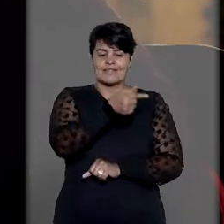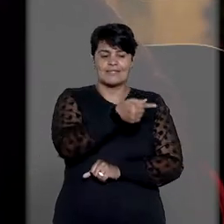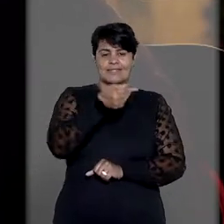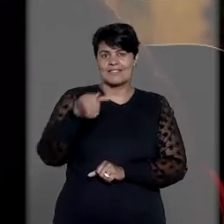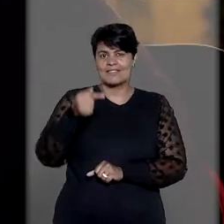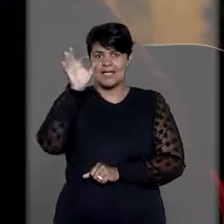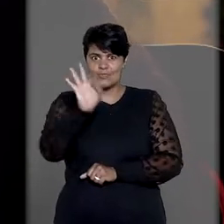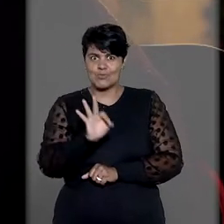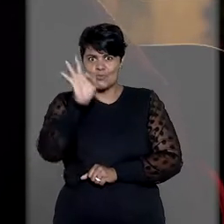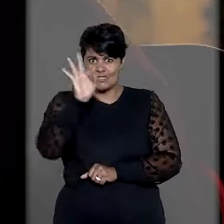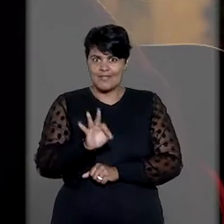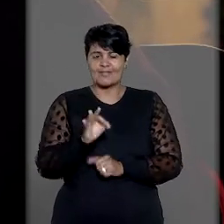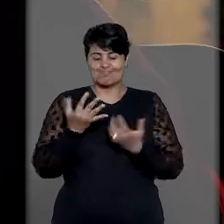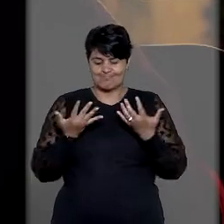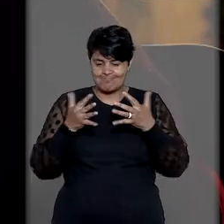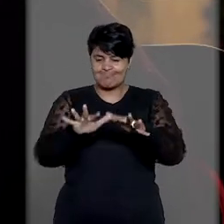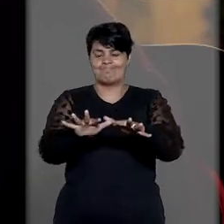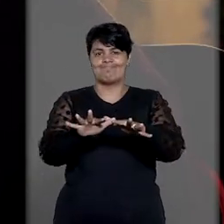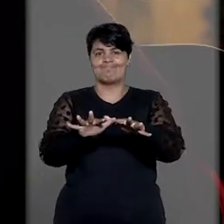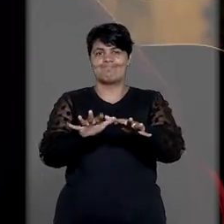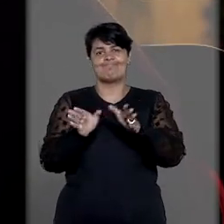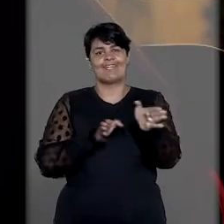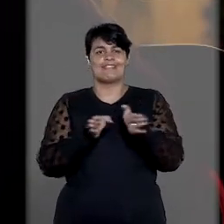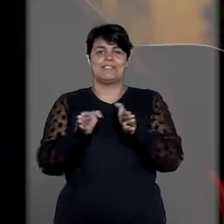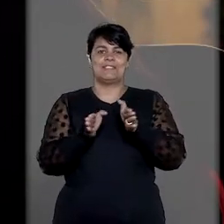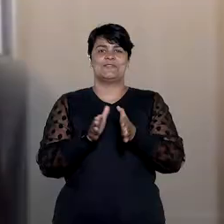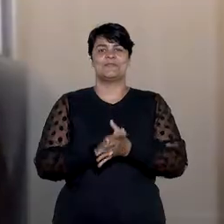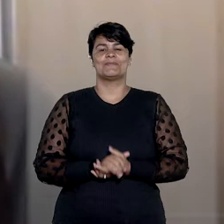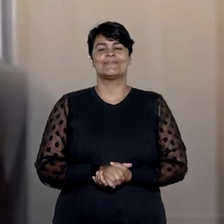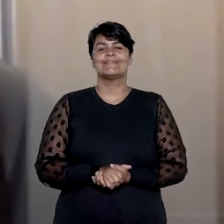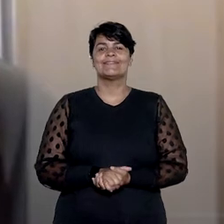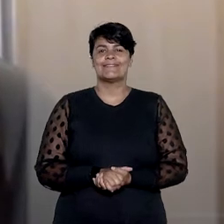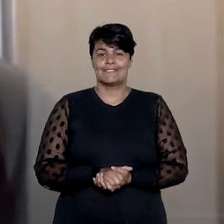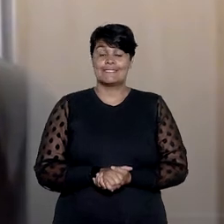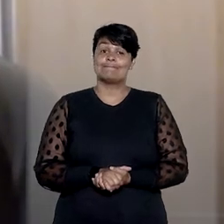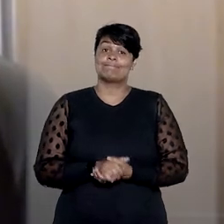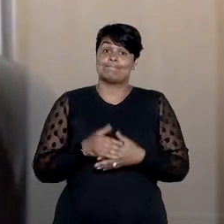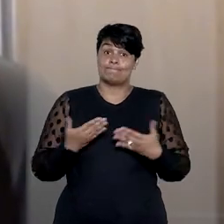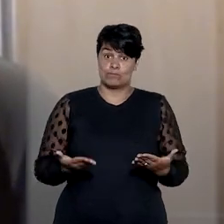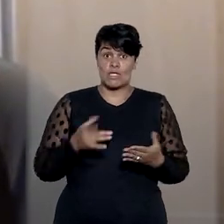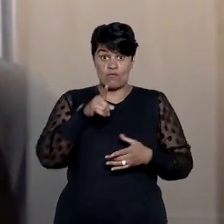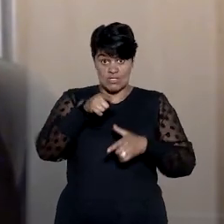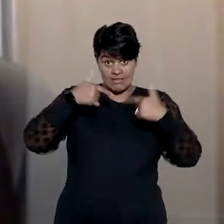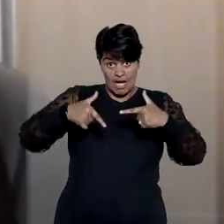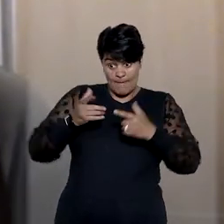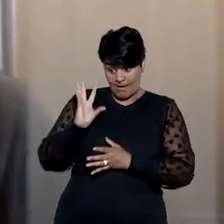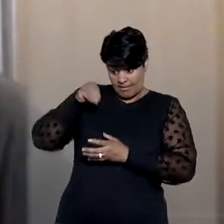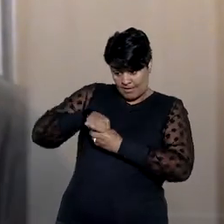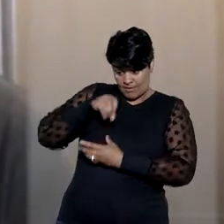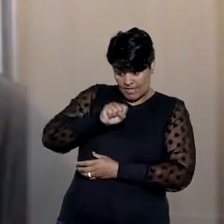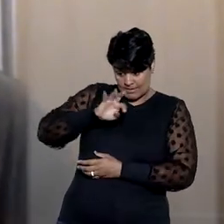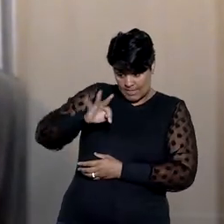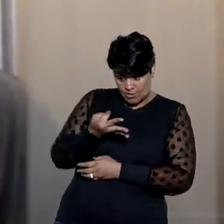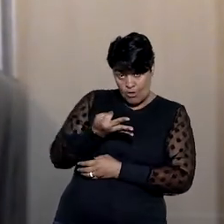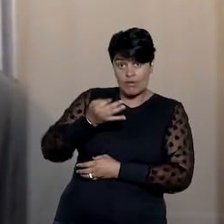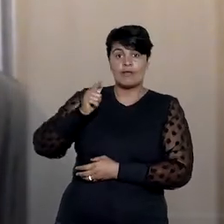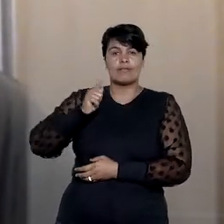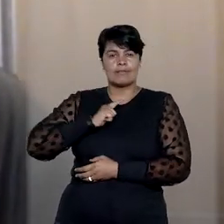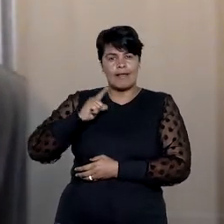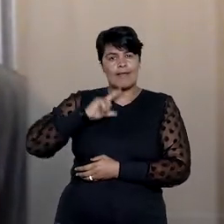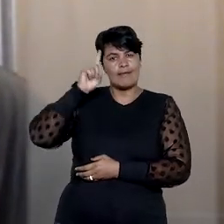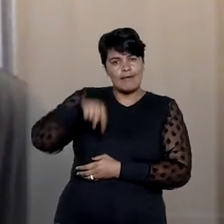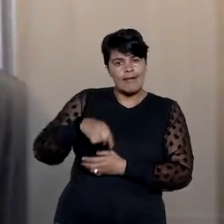em 77% acessível. Quando você trabalha com o STJ, você tem a diferença